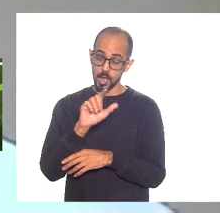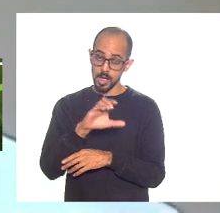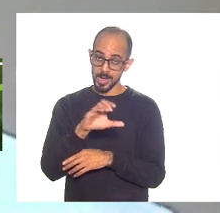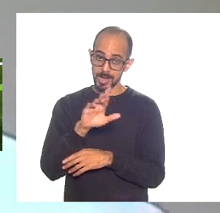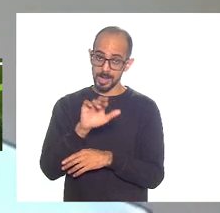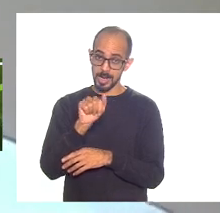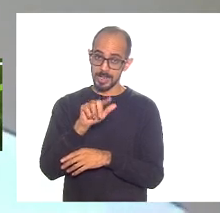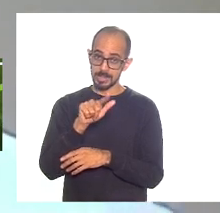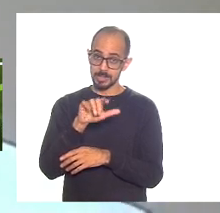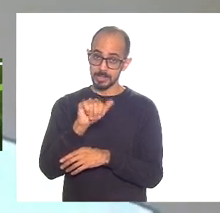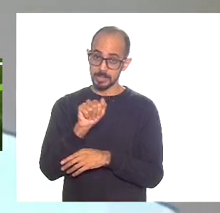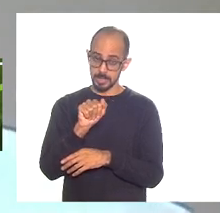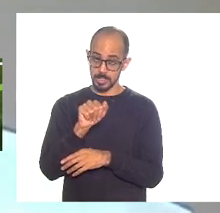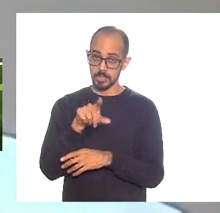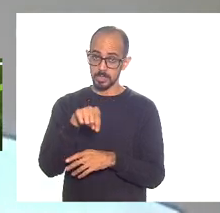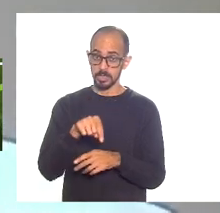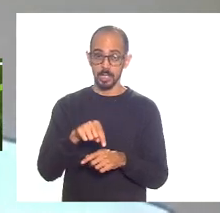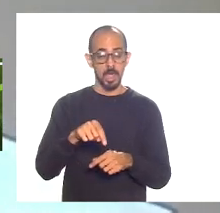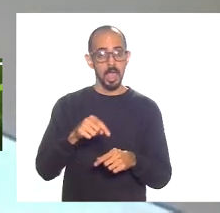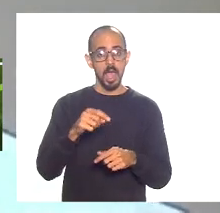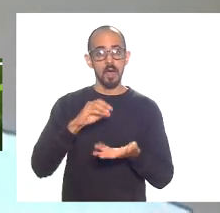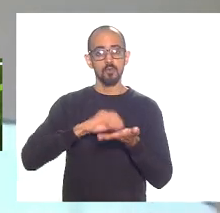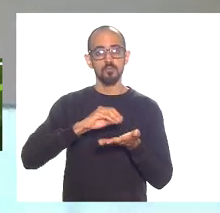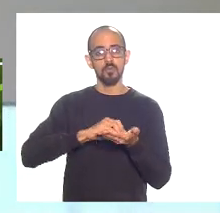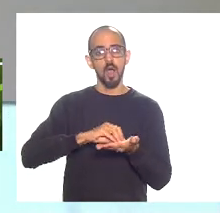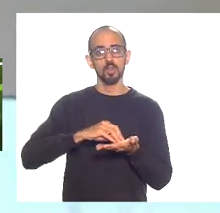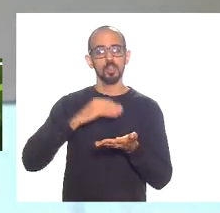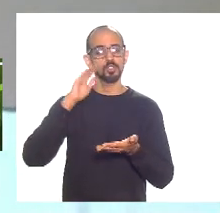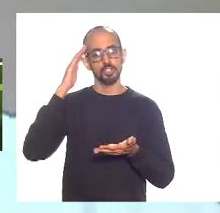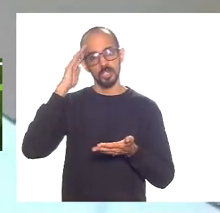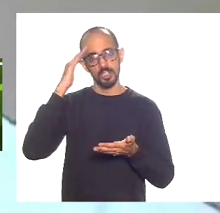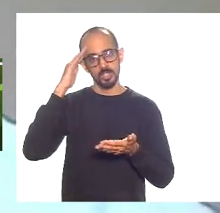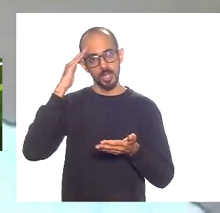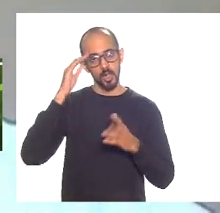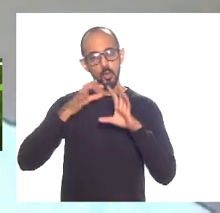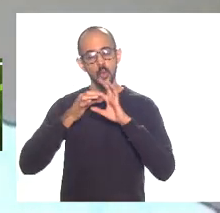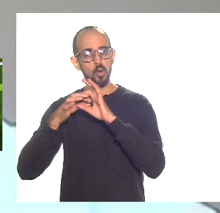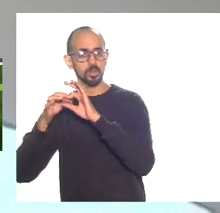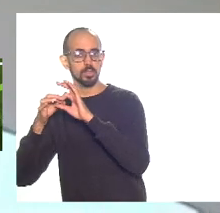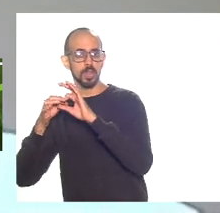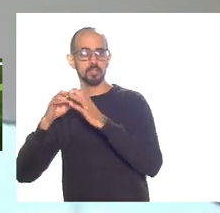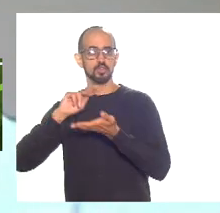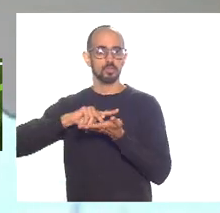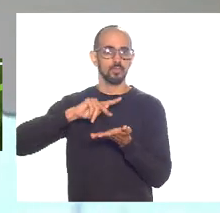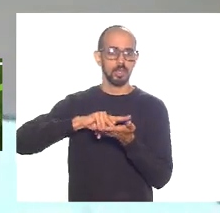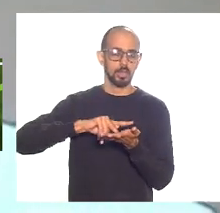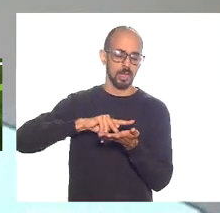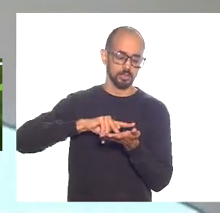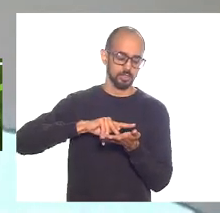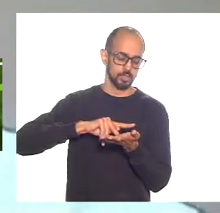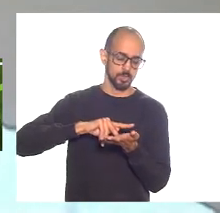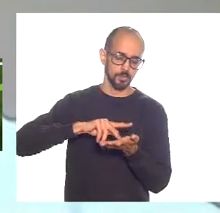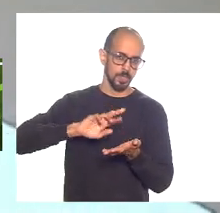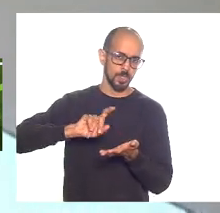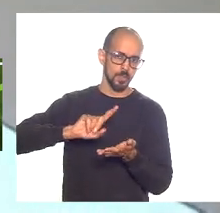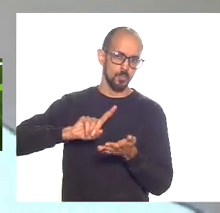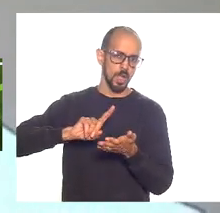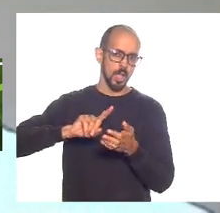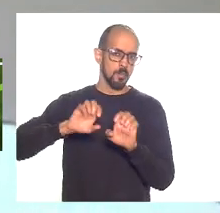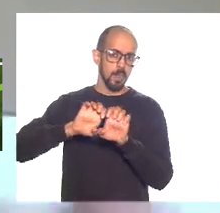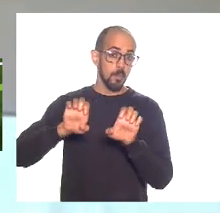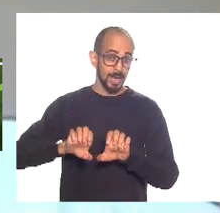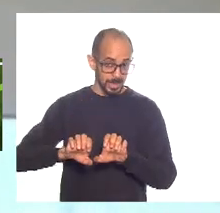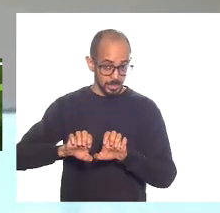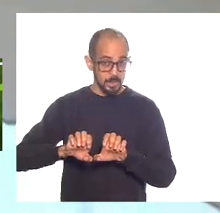estão sintonizadas com o termômetro do que está acontecendo na sociedade e por isso que a nossa crise é estrutural André a gente não está falando aqui de uma crise conjuntural